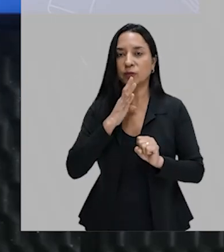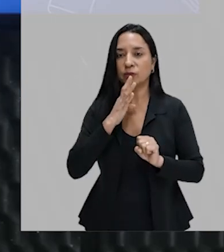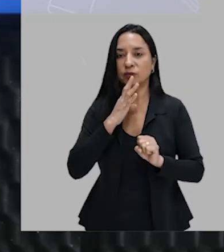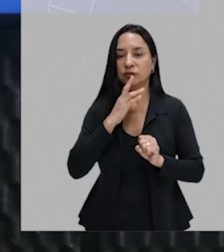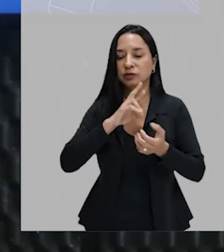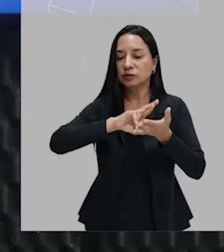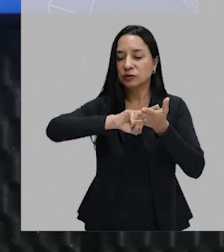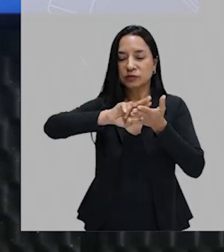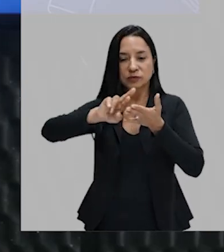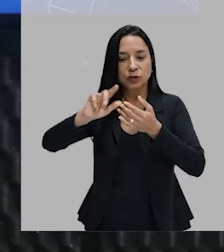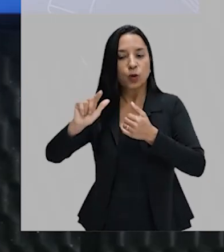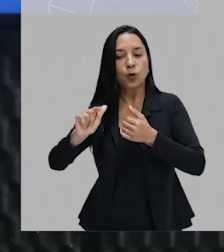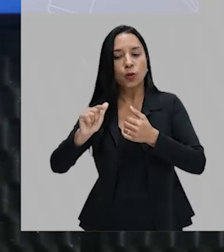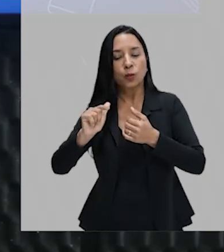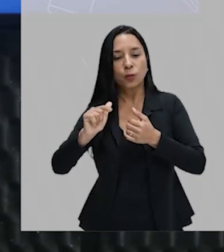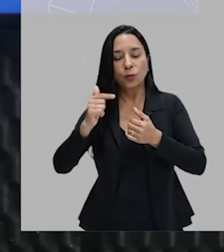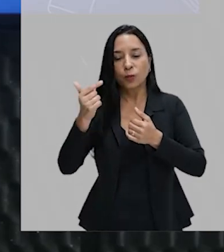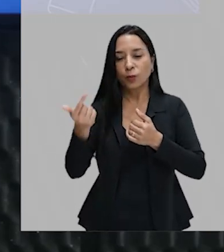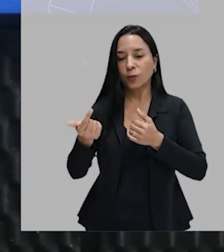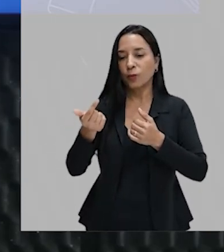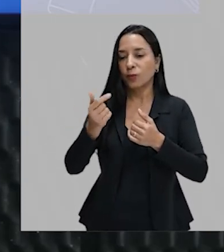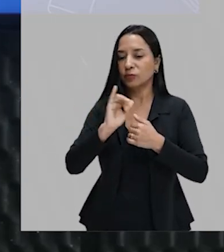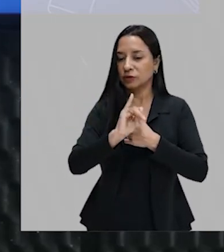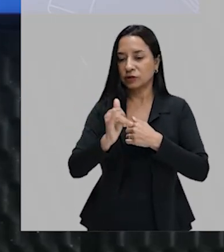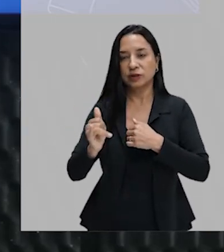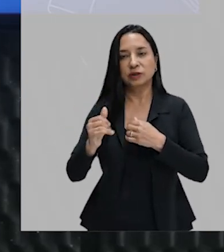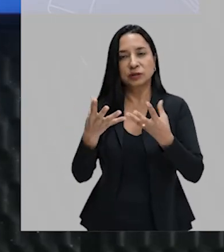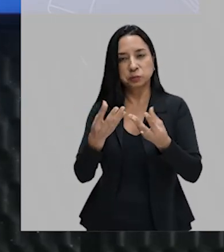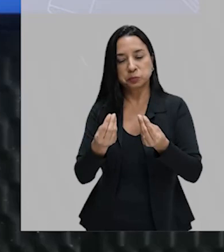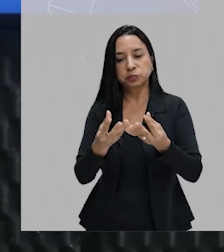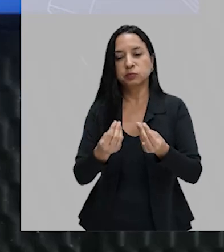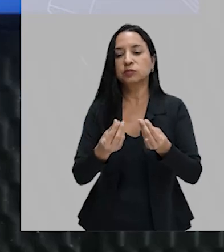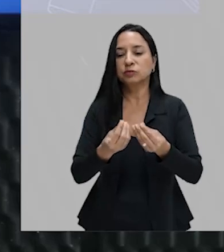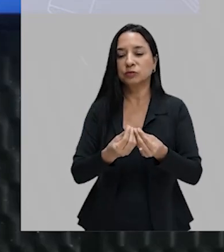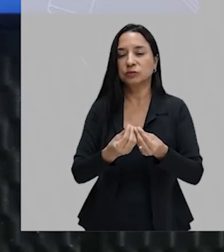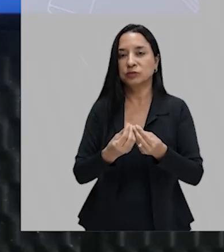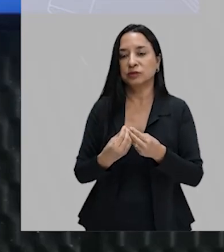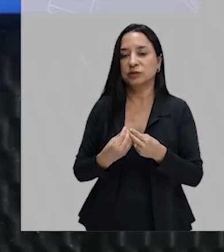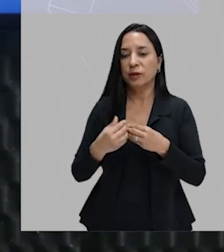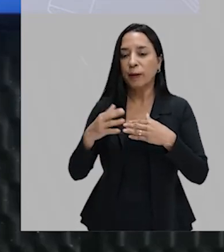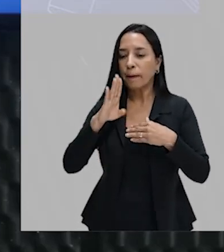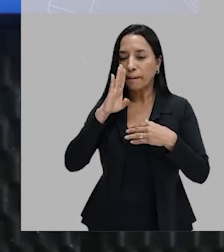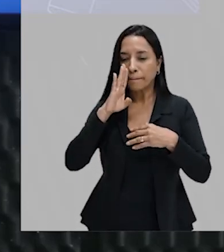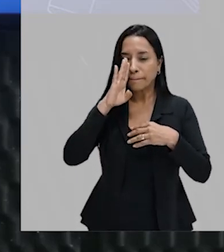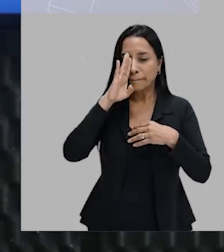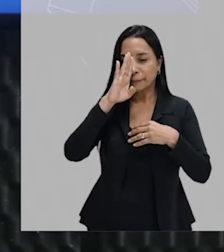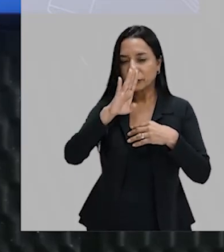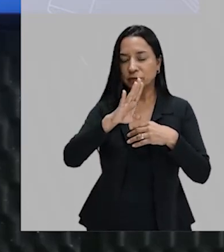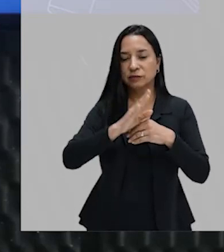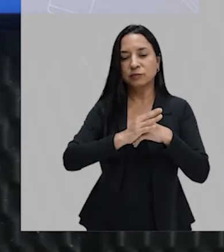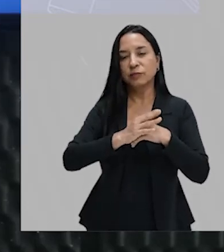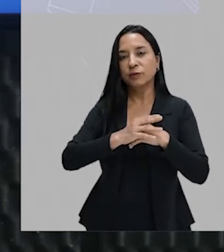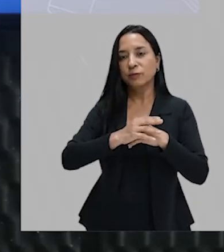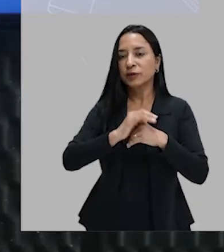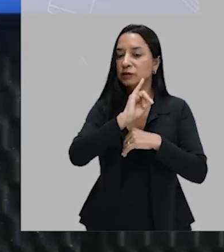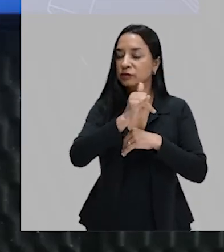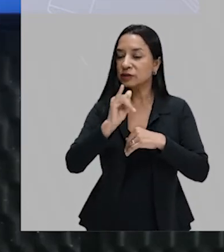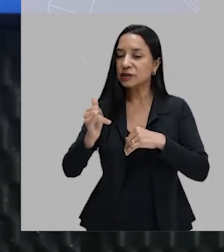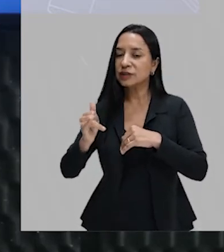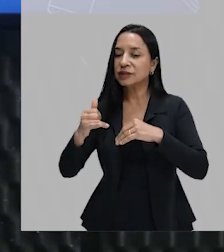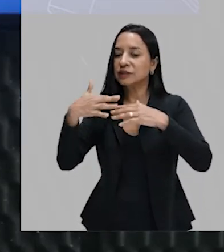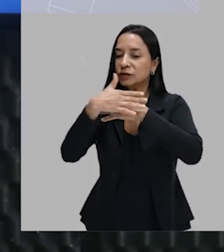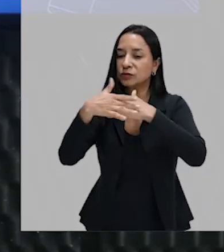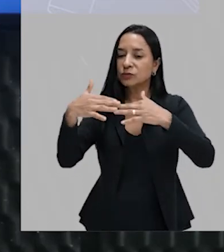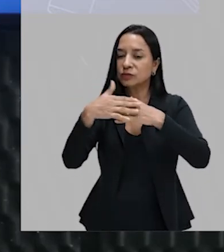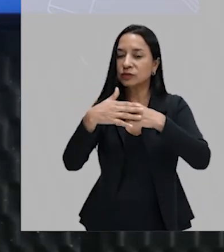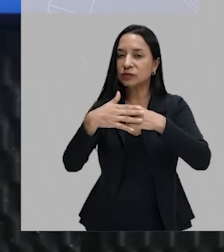diversas outras lendas, são muitas, principalmente lendas urbanas. E eu desafio vocês, juntem o grupo de vocês,